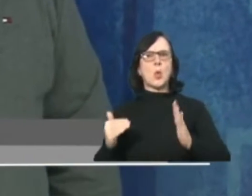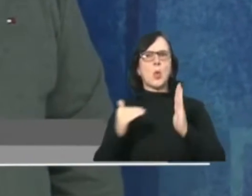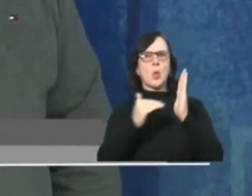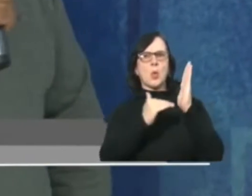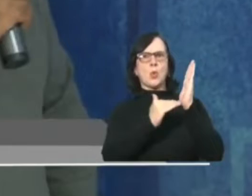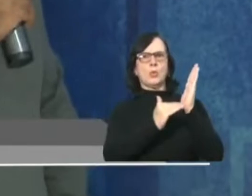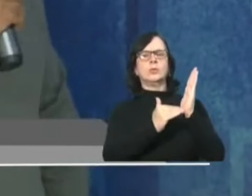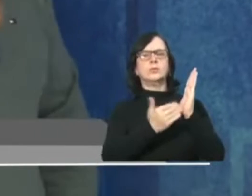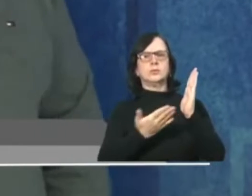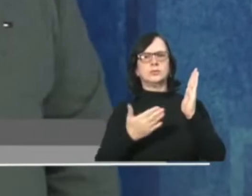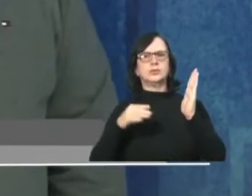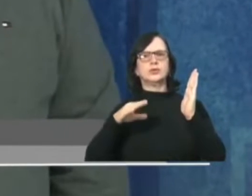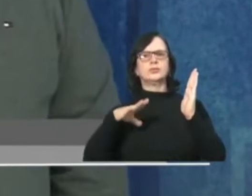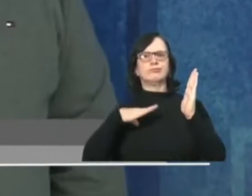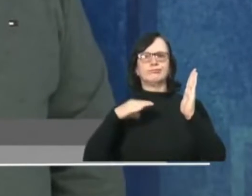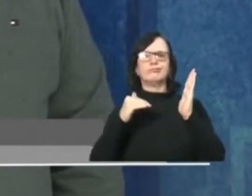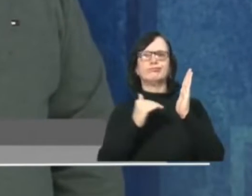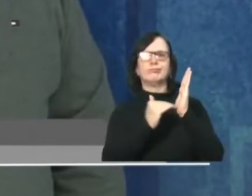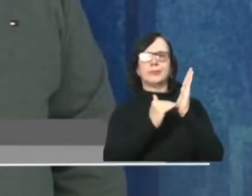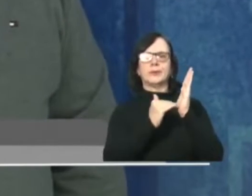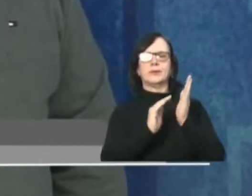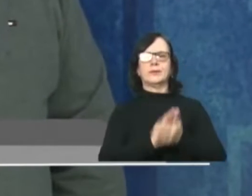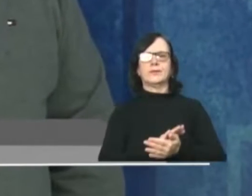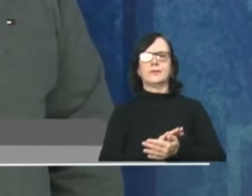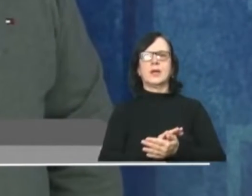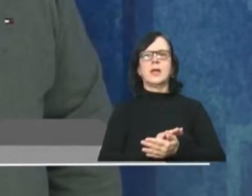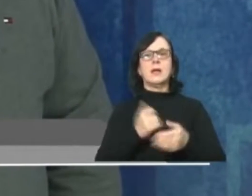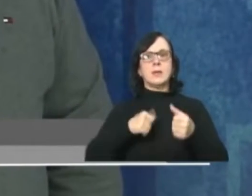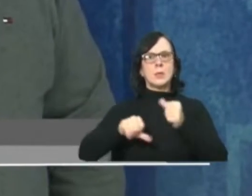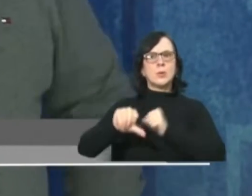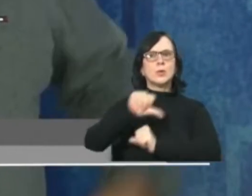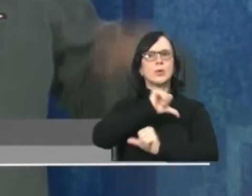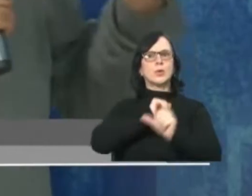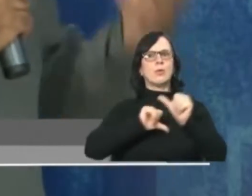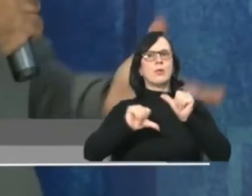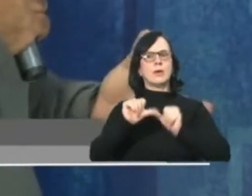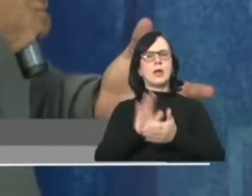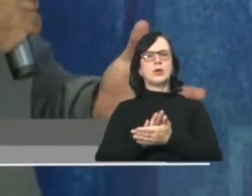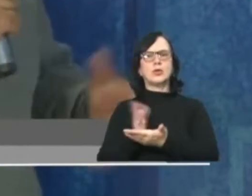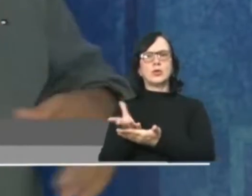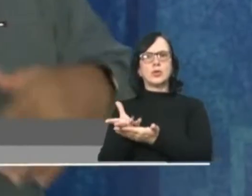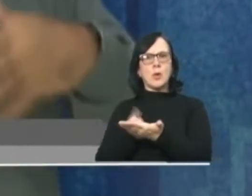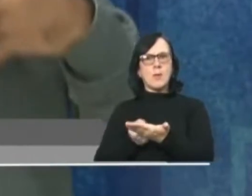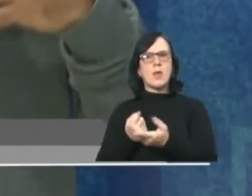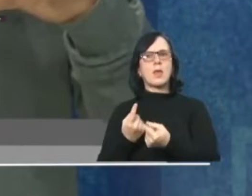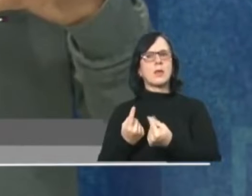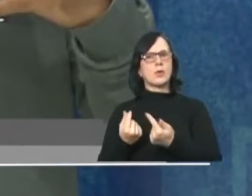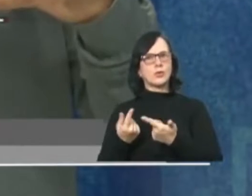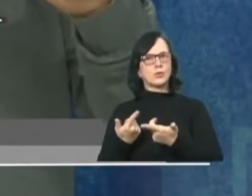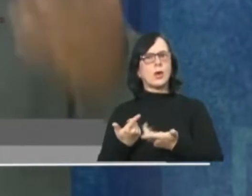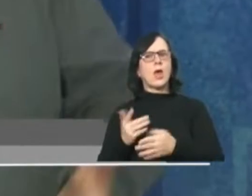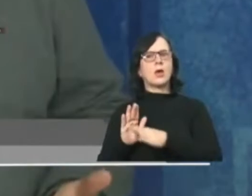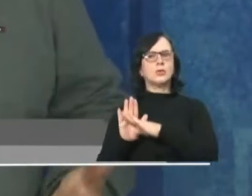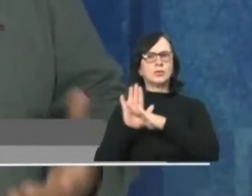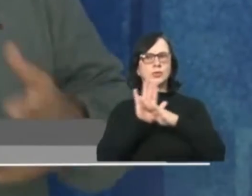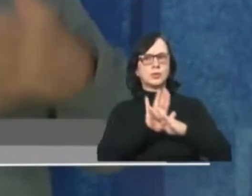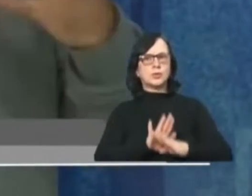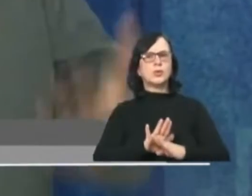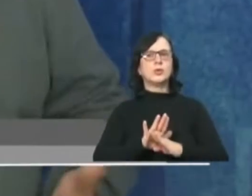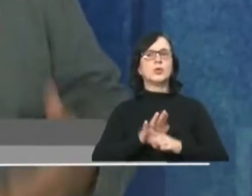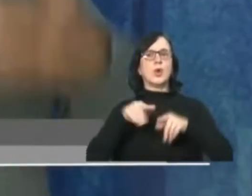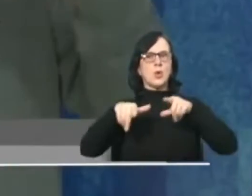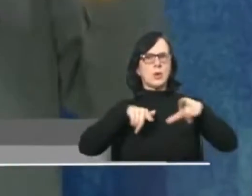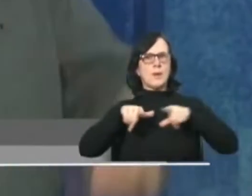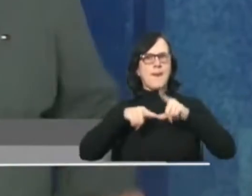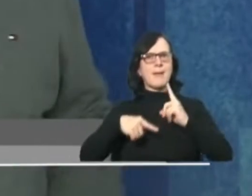Então com isso precisamos reverter algumas situações, principalmente na questão de captação de recursos, na empregabilidade,